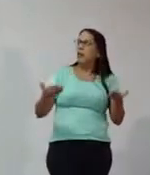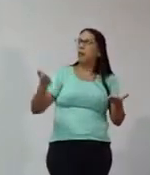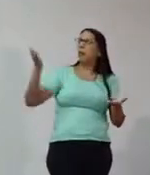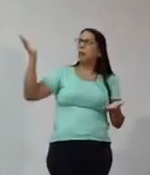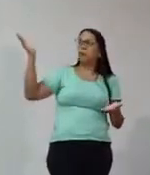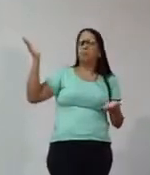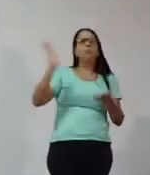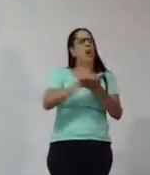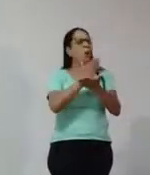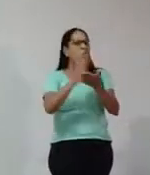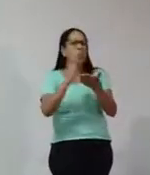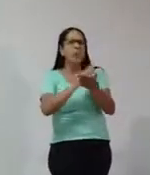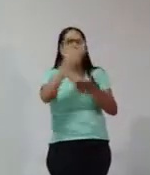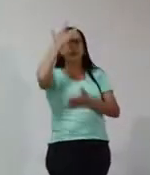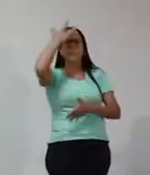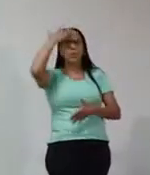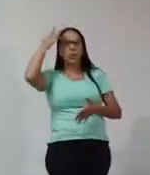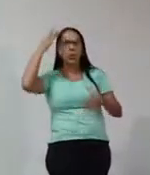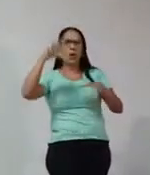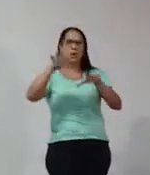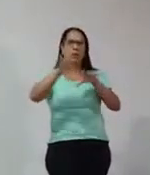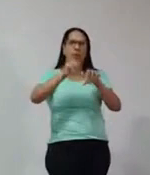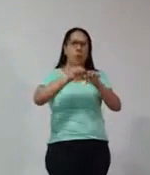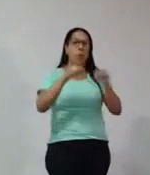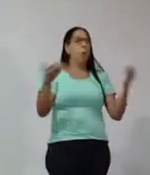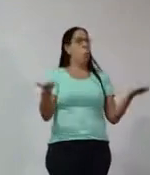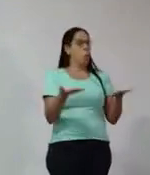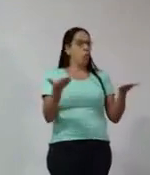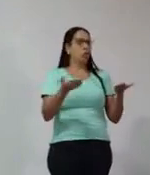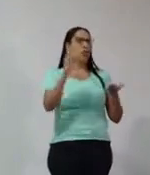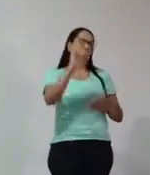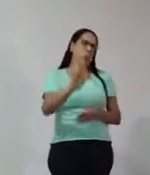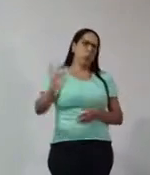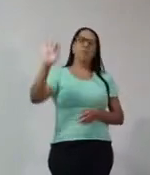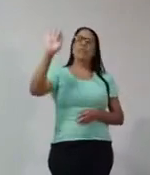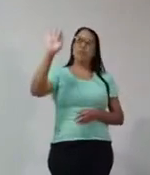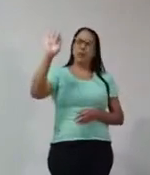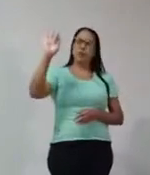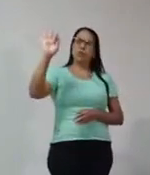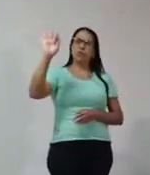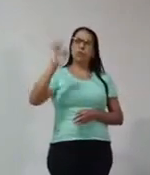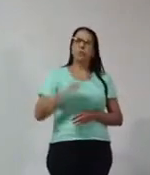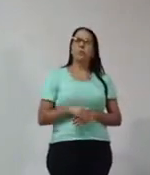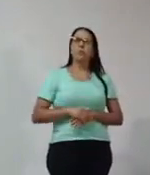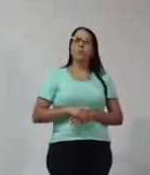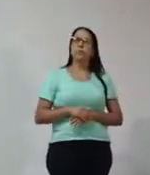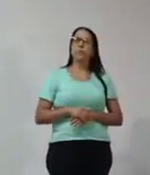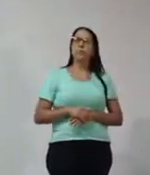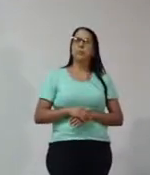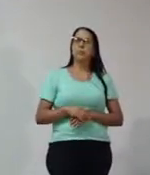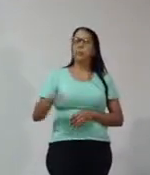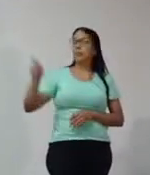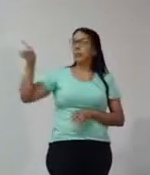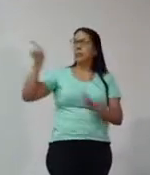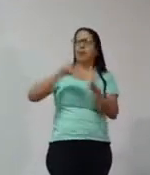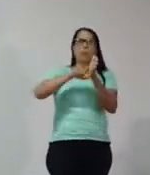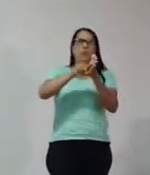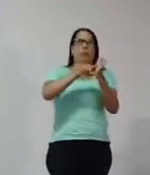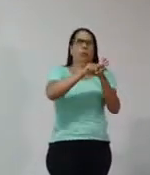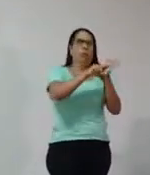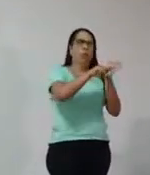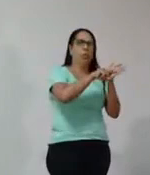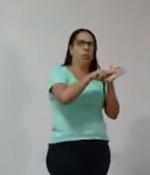muitas pessoas formadas aqui hoje estão nas universidades, por meio desse grande pesquisador.